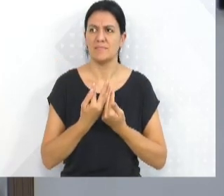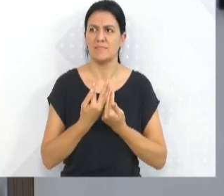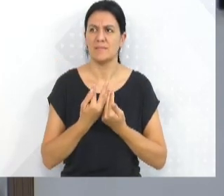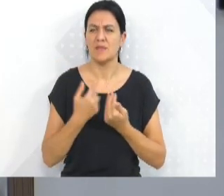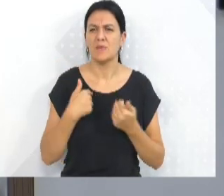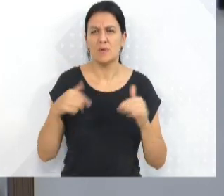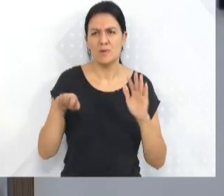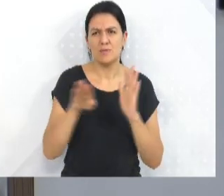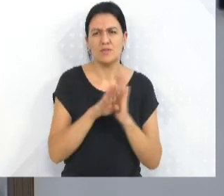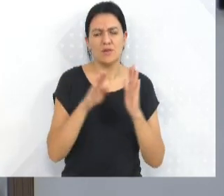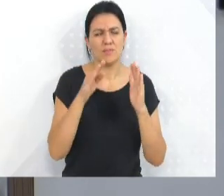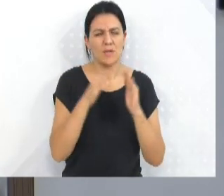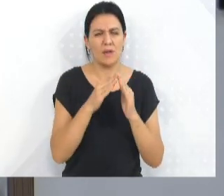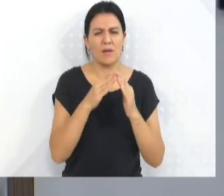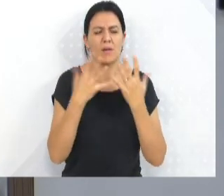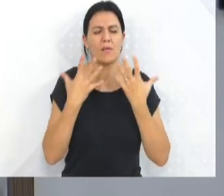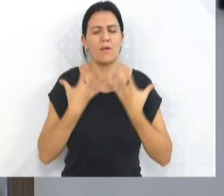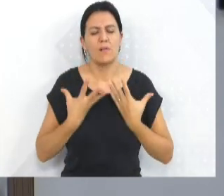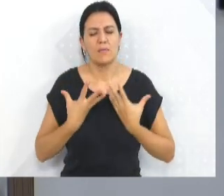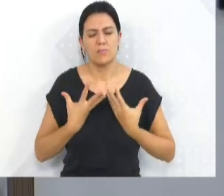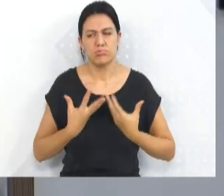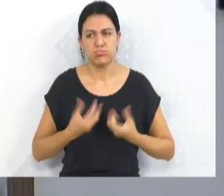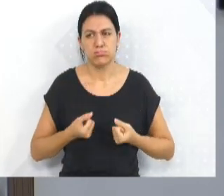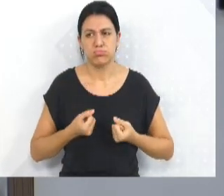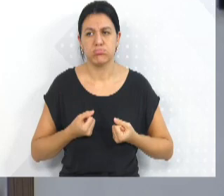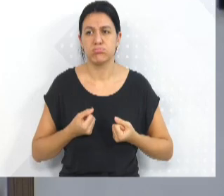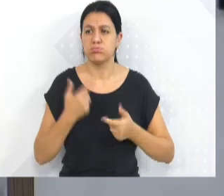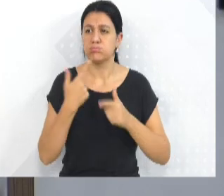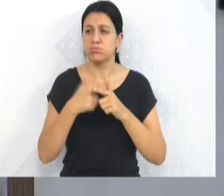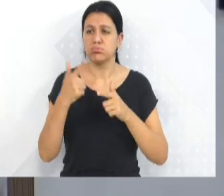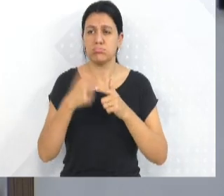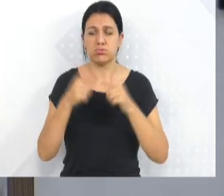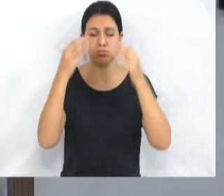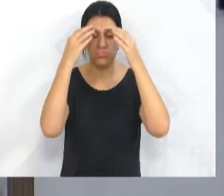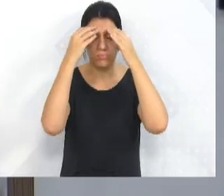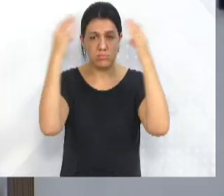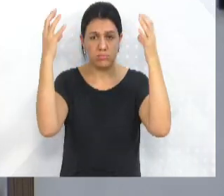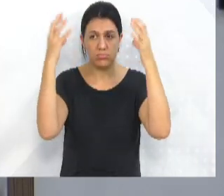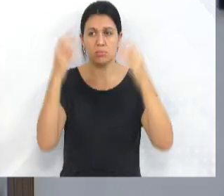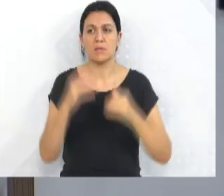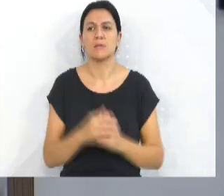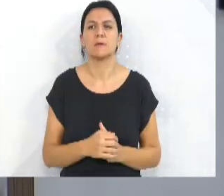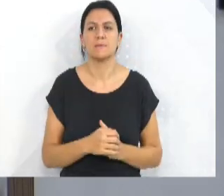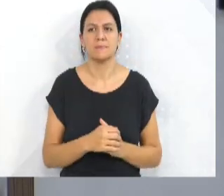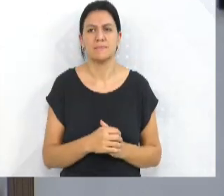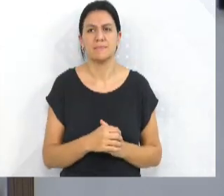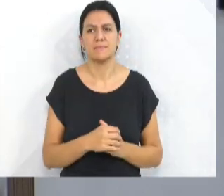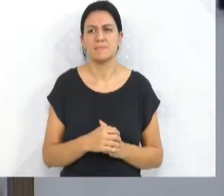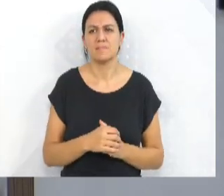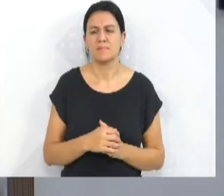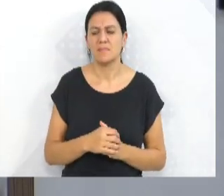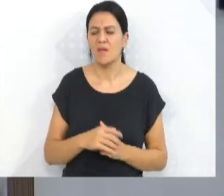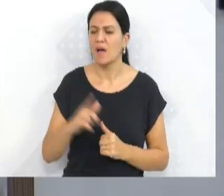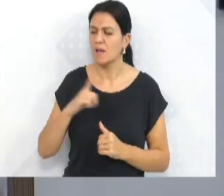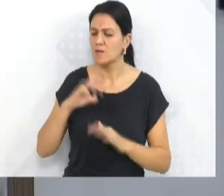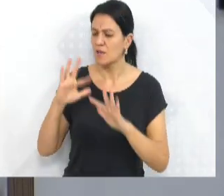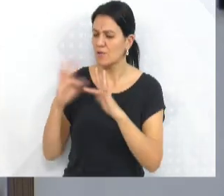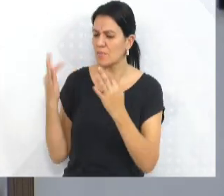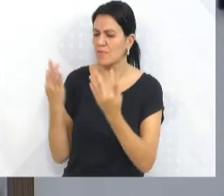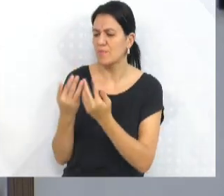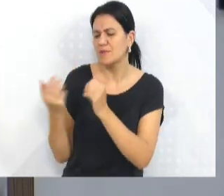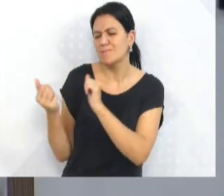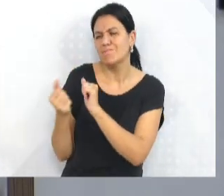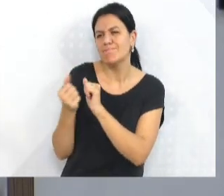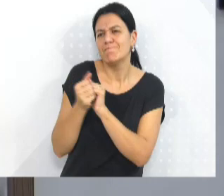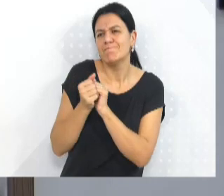eu chego em casa cansado, a cabeça cheia de problemas, que é o que mais sai problema para a gente, chego em casa, ali é que a gente tem um amparo da família, que é